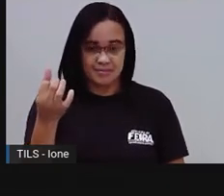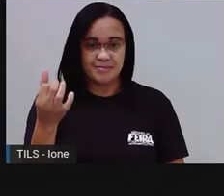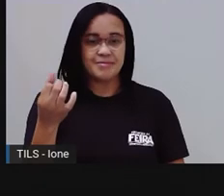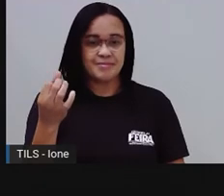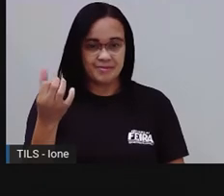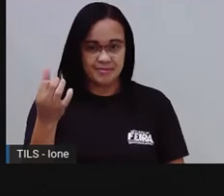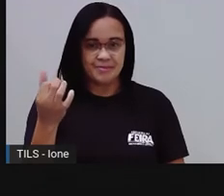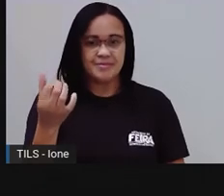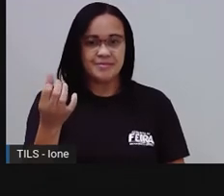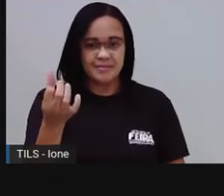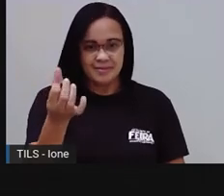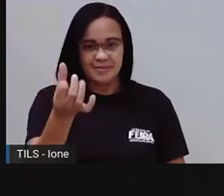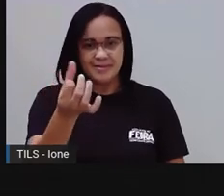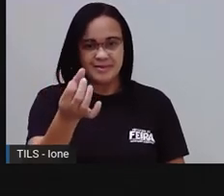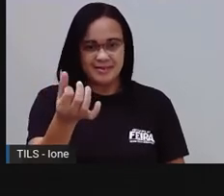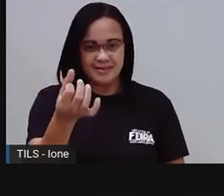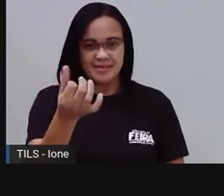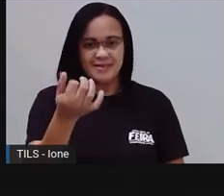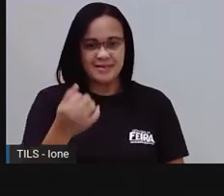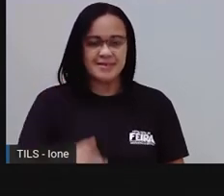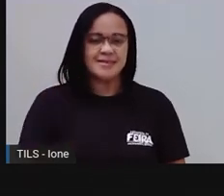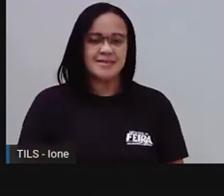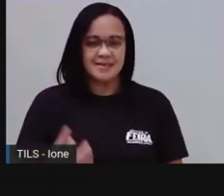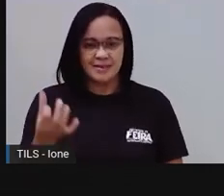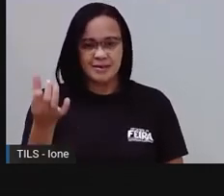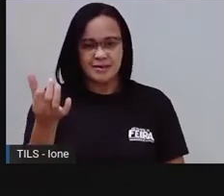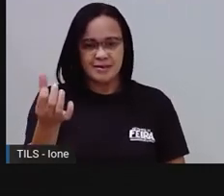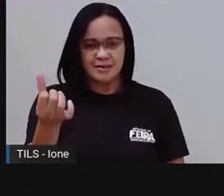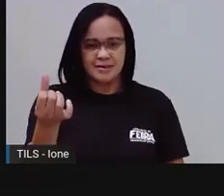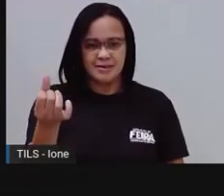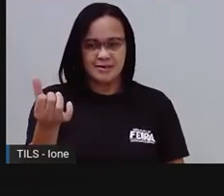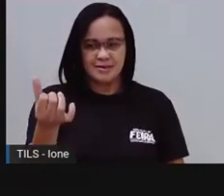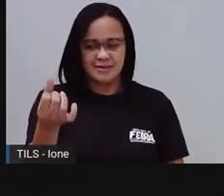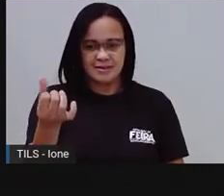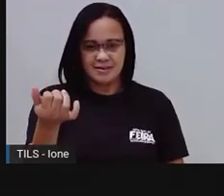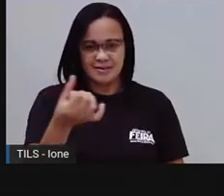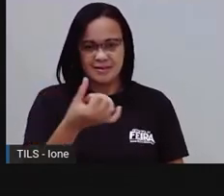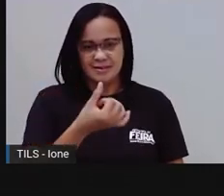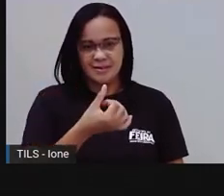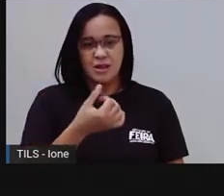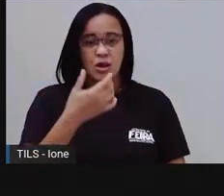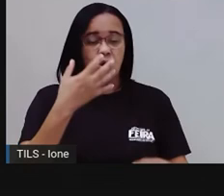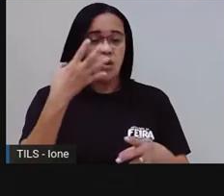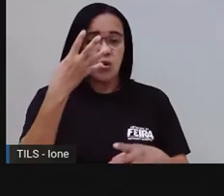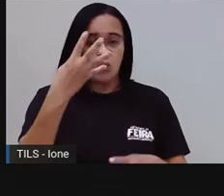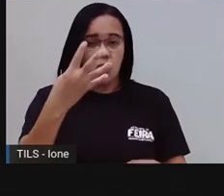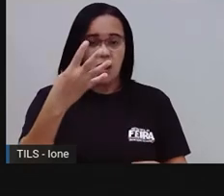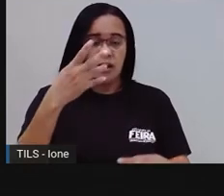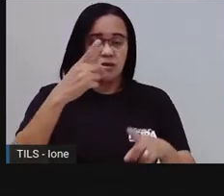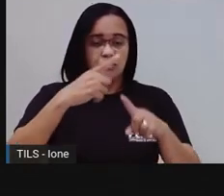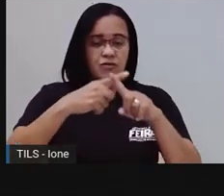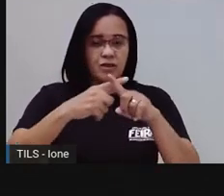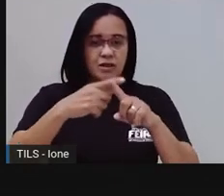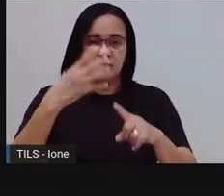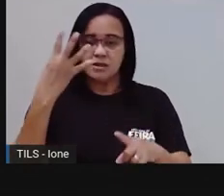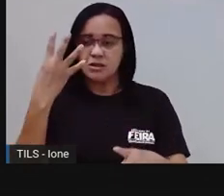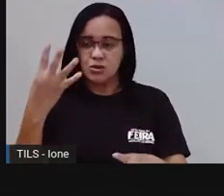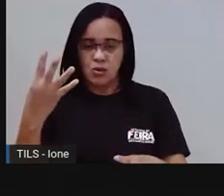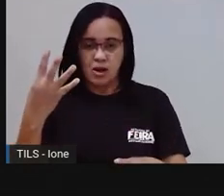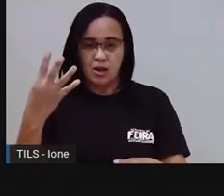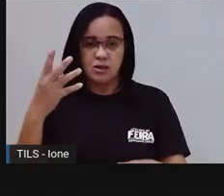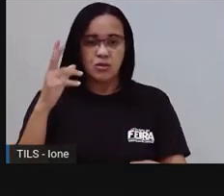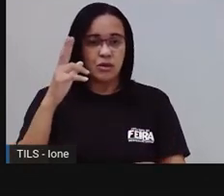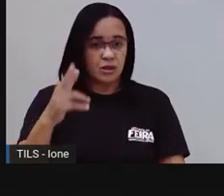olha, dezesseis. Então, quatro vezes quatro é o quê, ó?